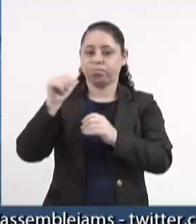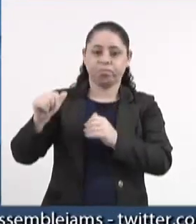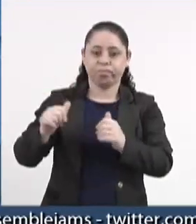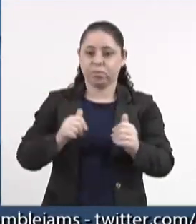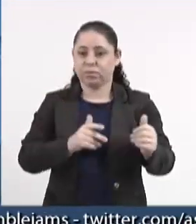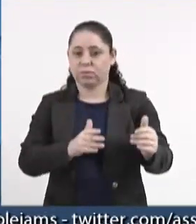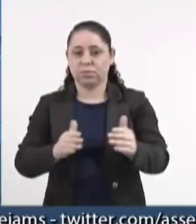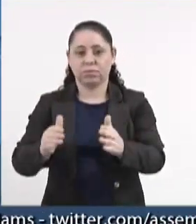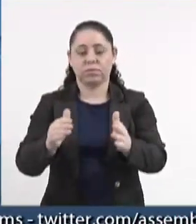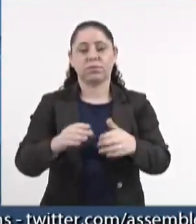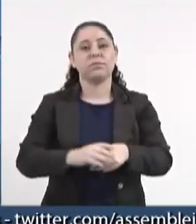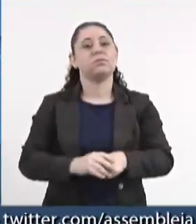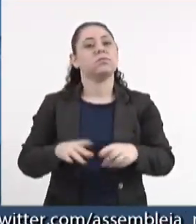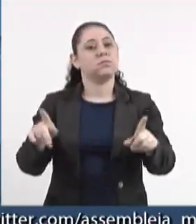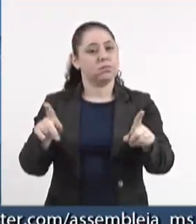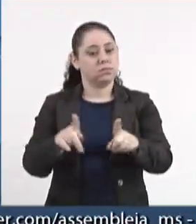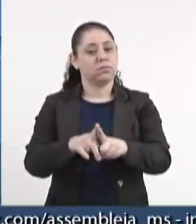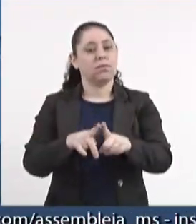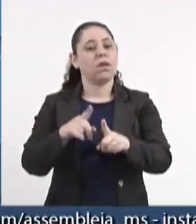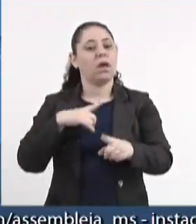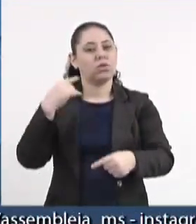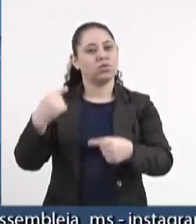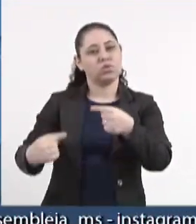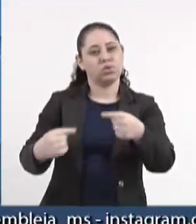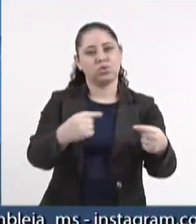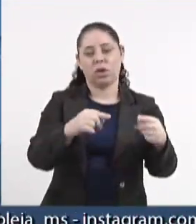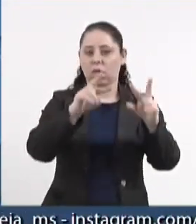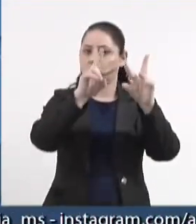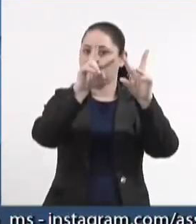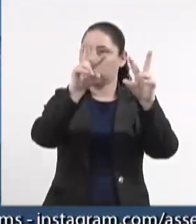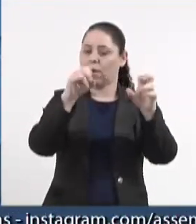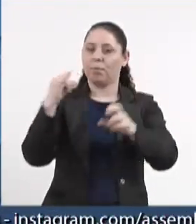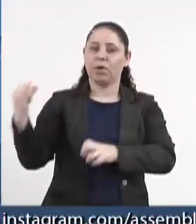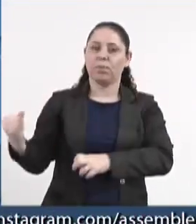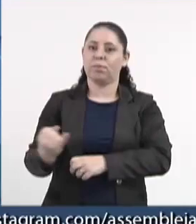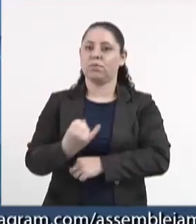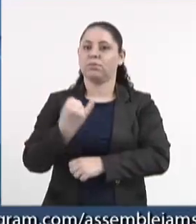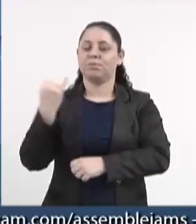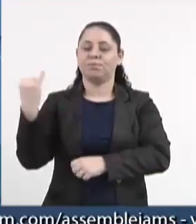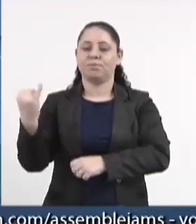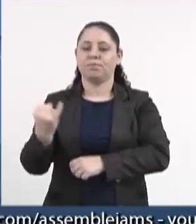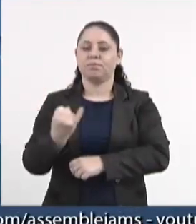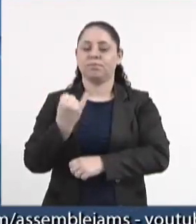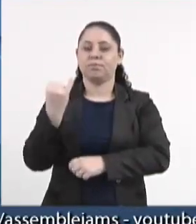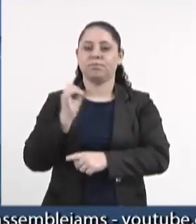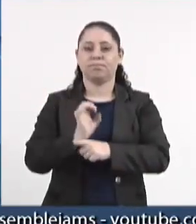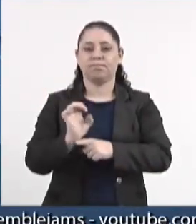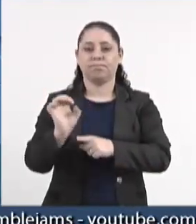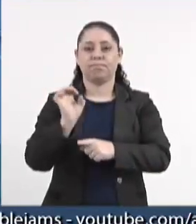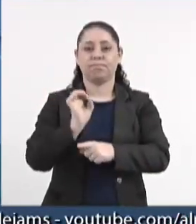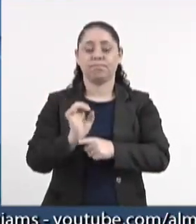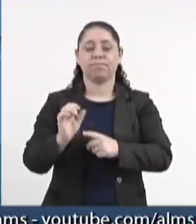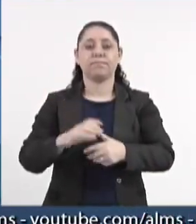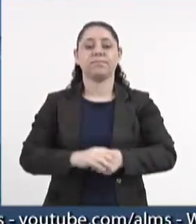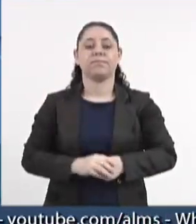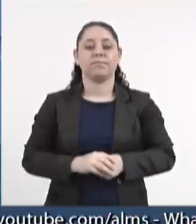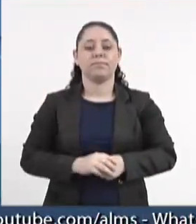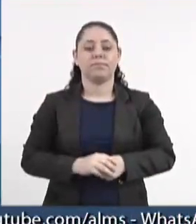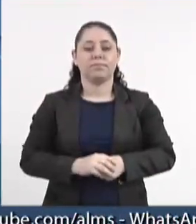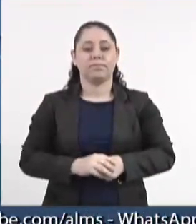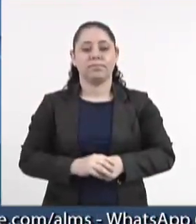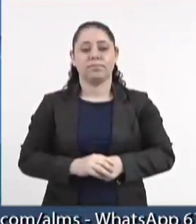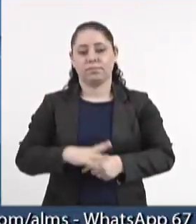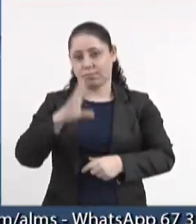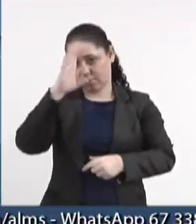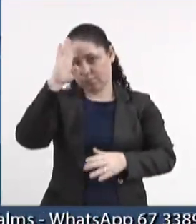Hídricos, que também têm discutido um tema tão importante para o nosso Estado. Pela